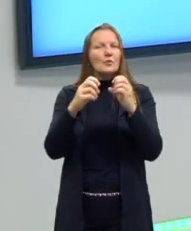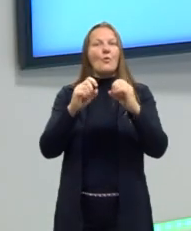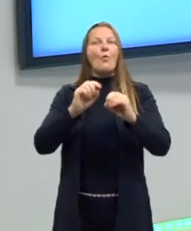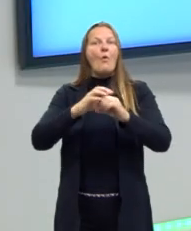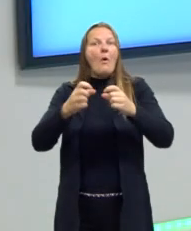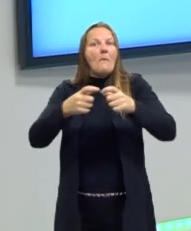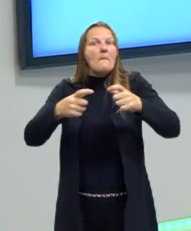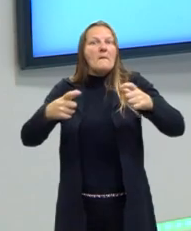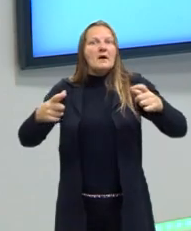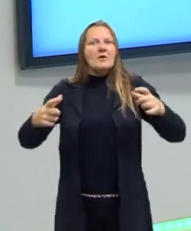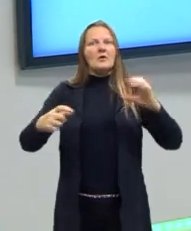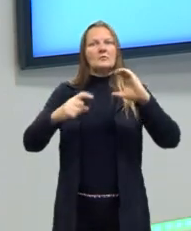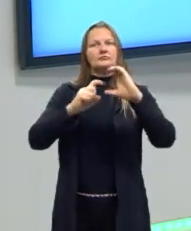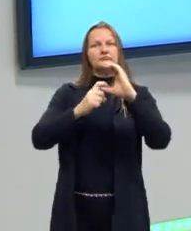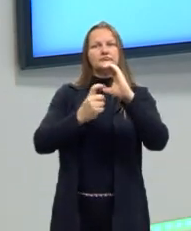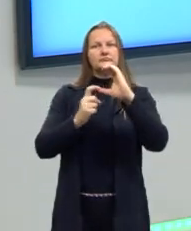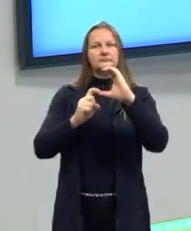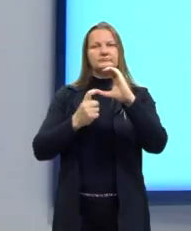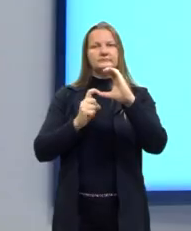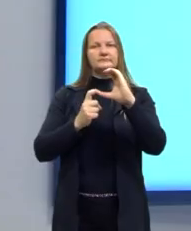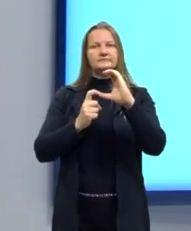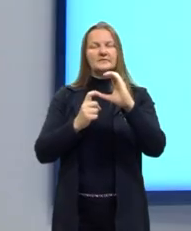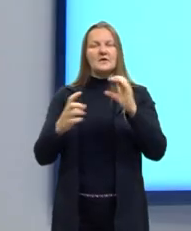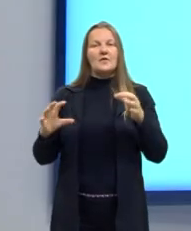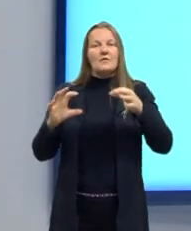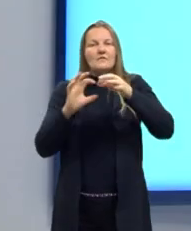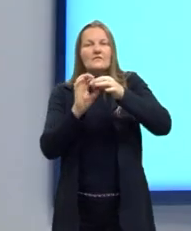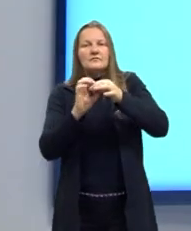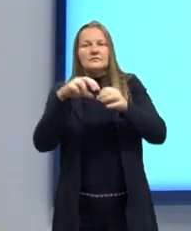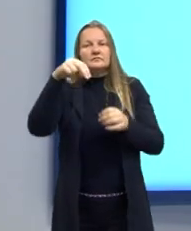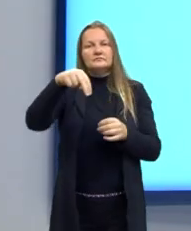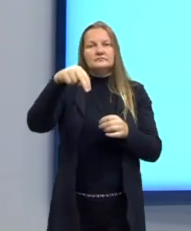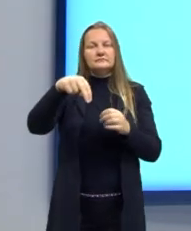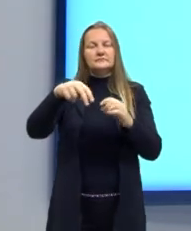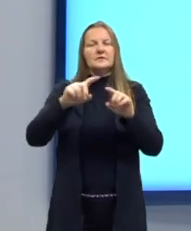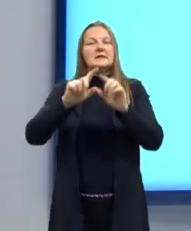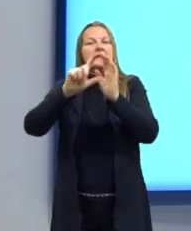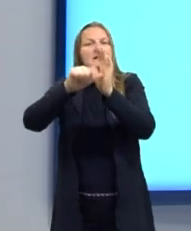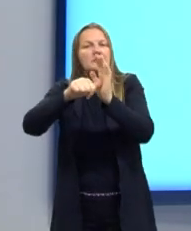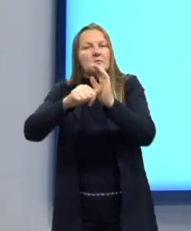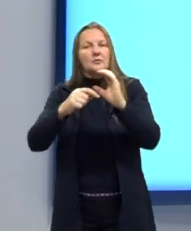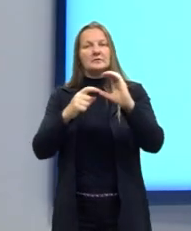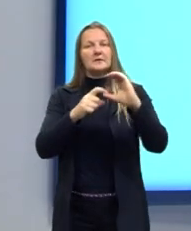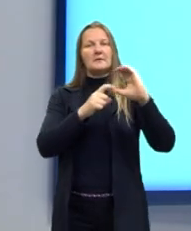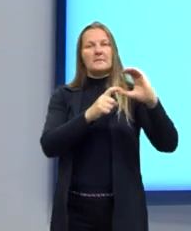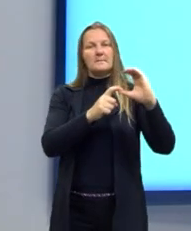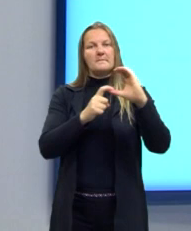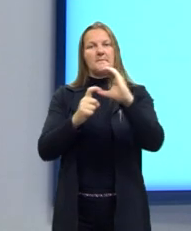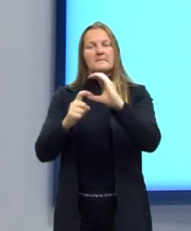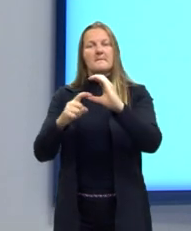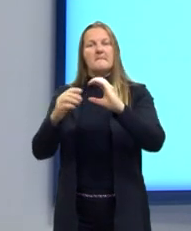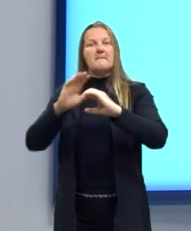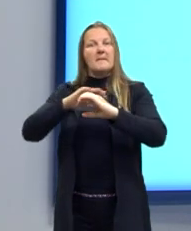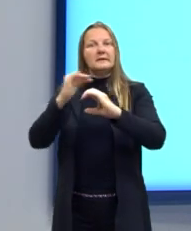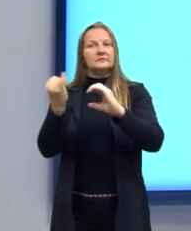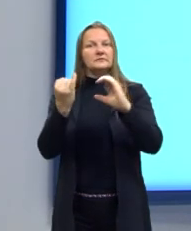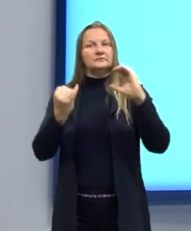maior ligada ao nitrogênio. E depois, ela é a cadeia principal, a cadeia maior.